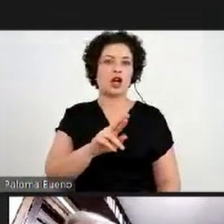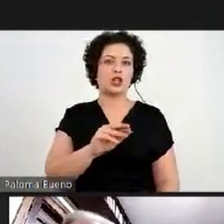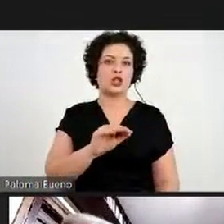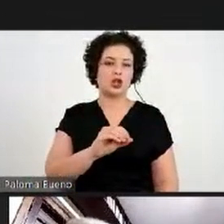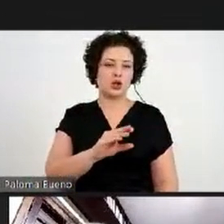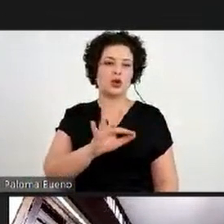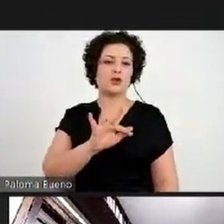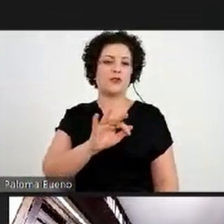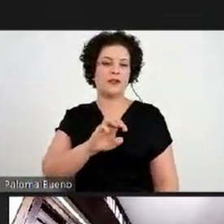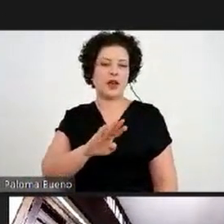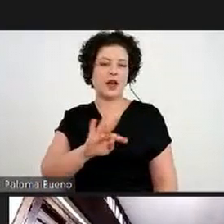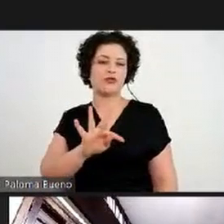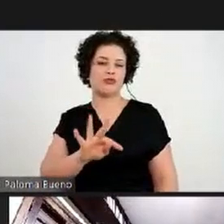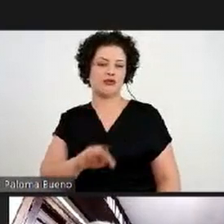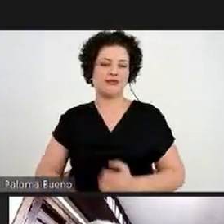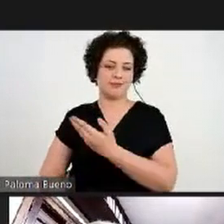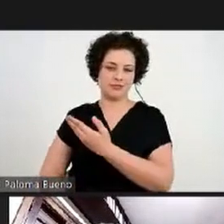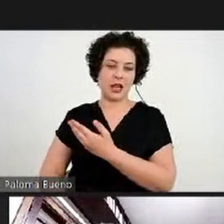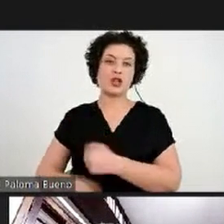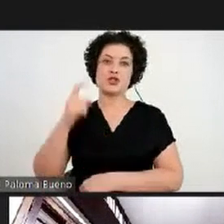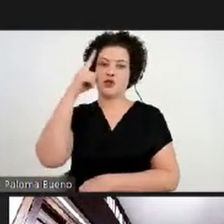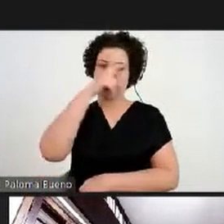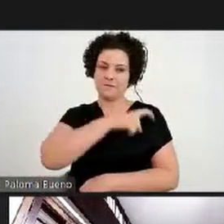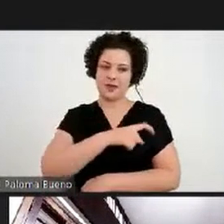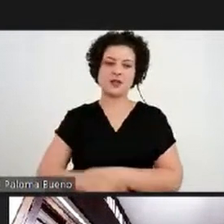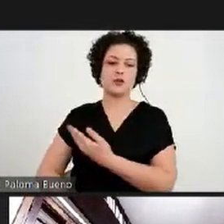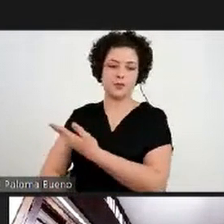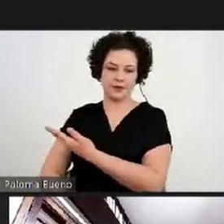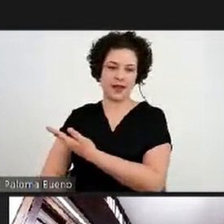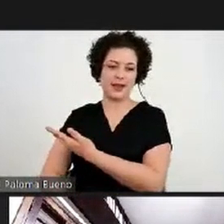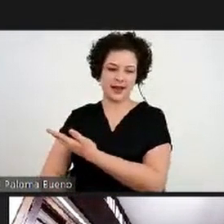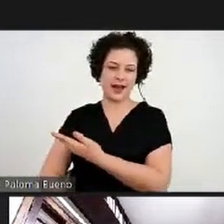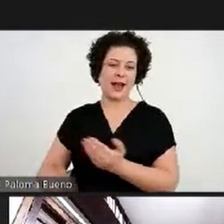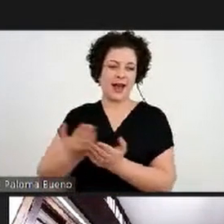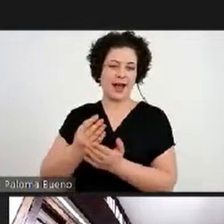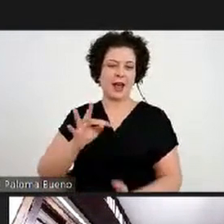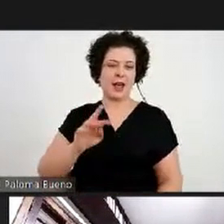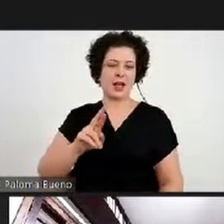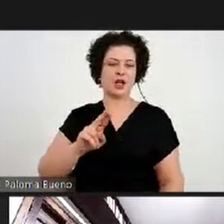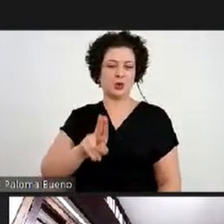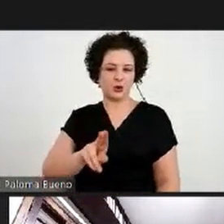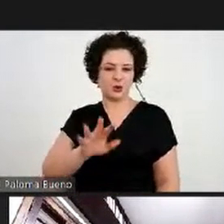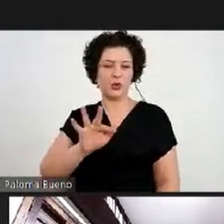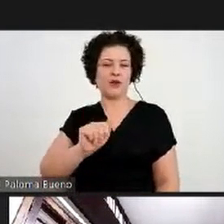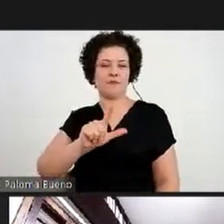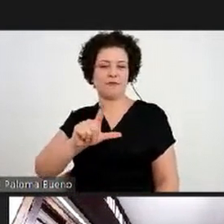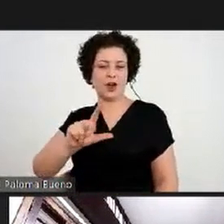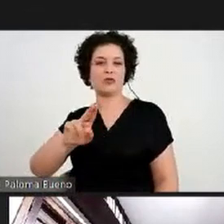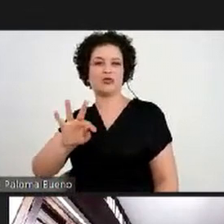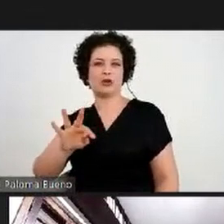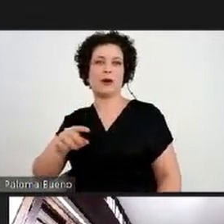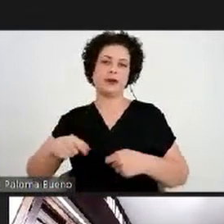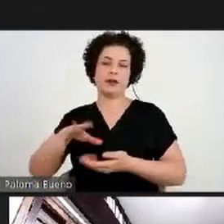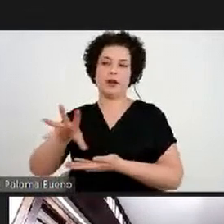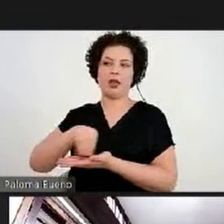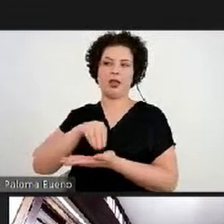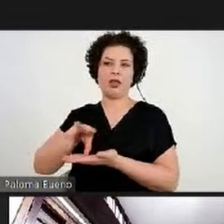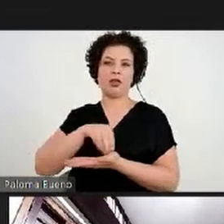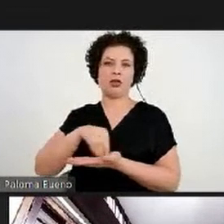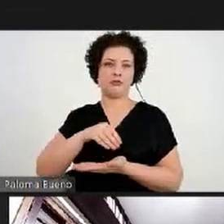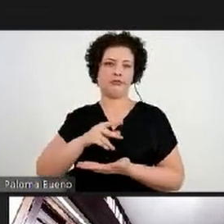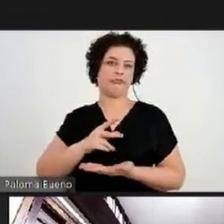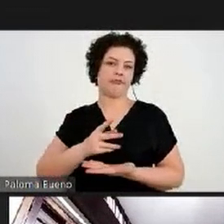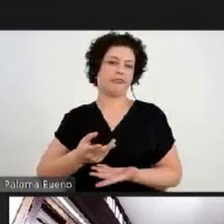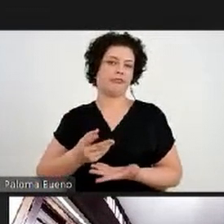foi difícil, enfim, é difícil de acessar, na aula eu só consegui passar uma parte porque ele tem que ser pirateado, né? E nem